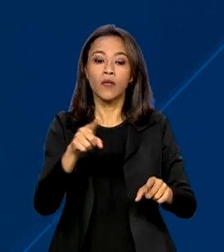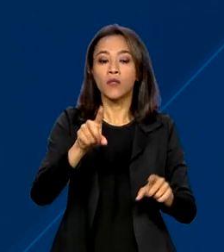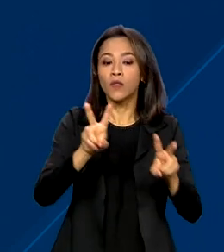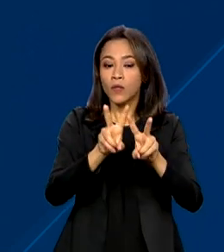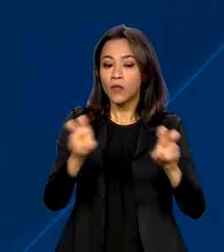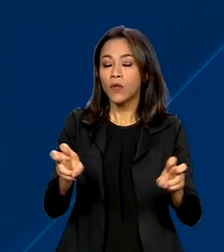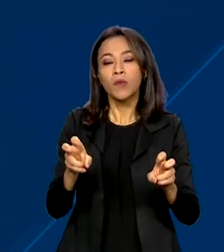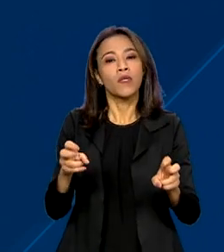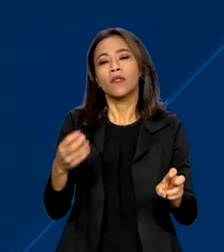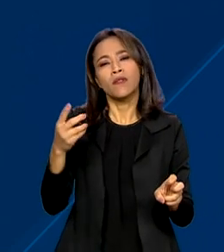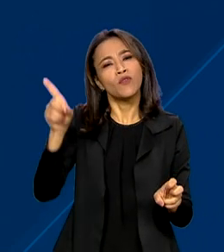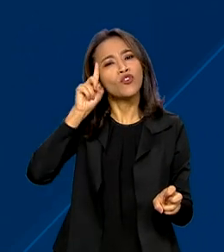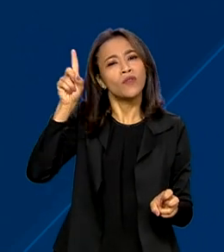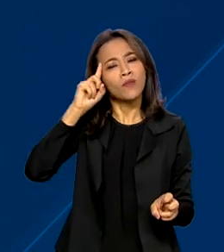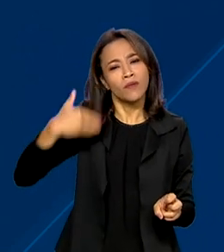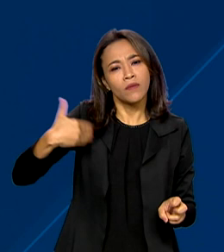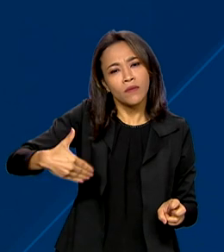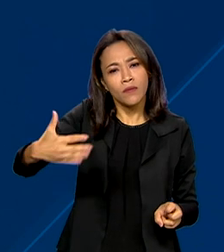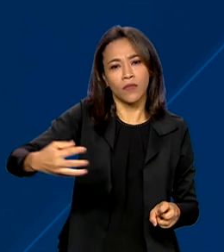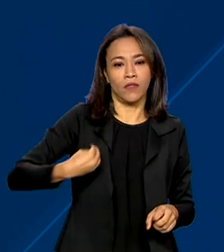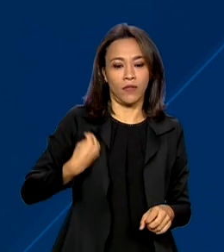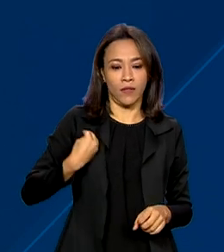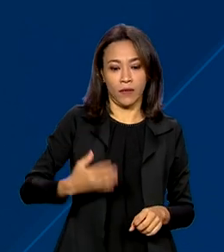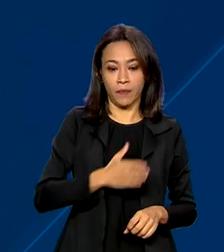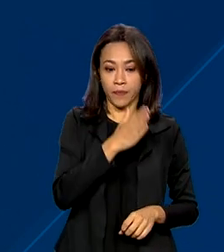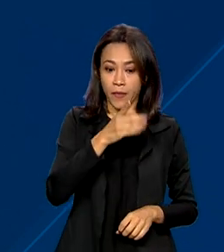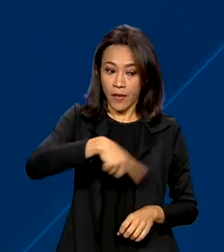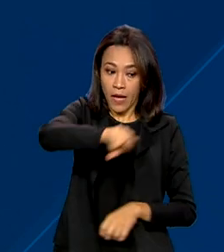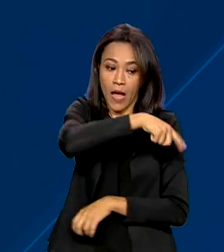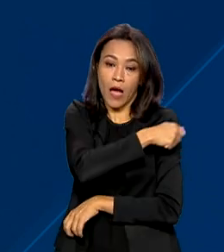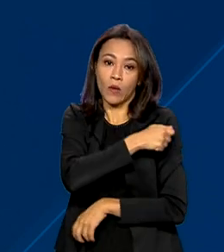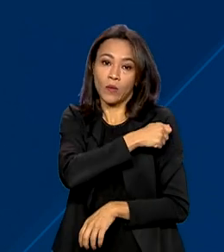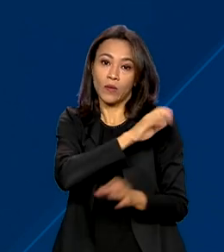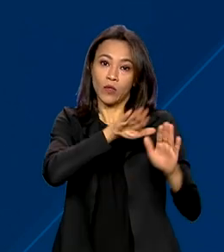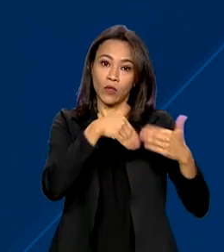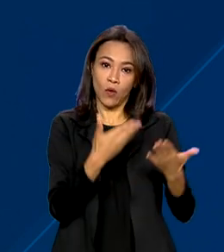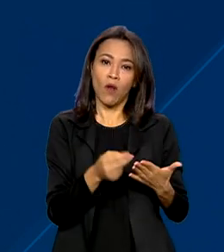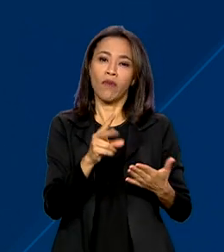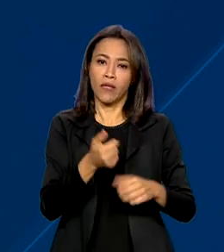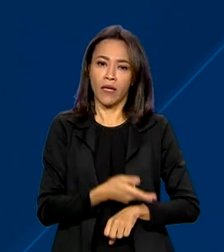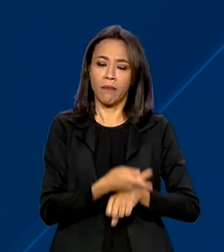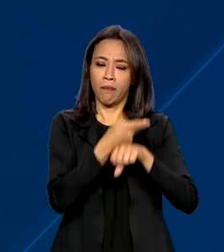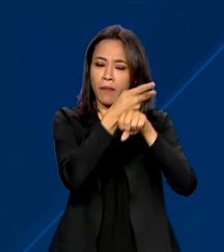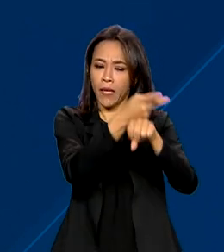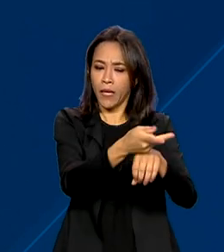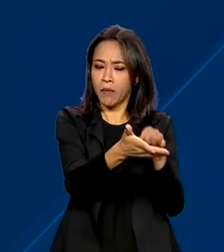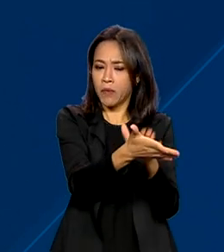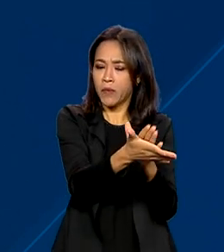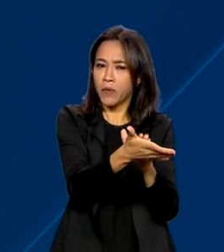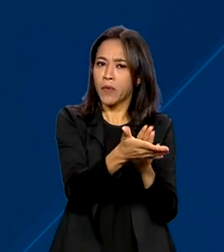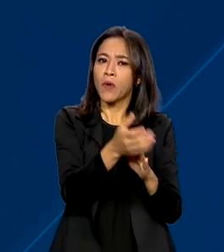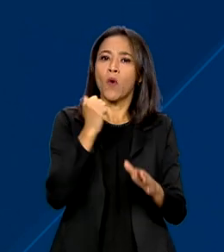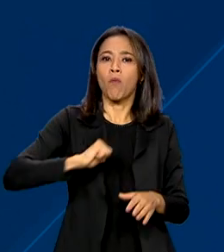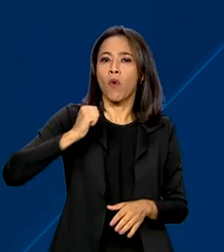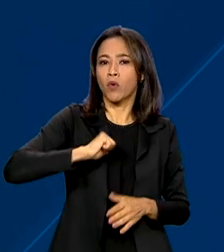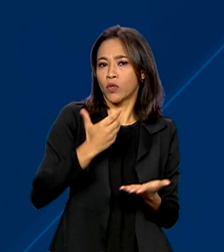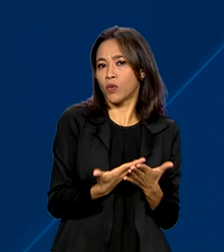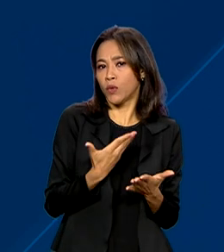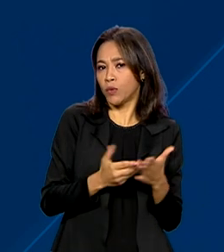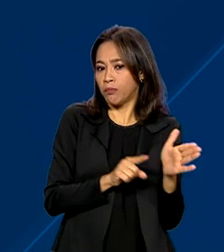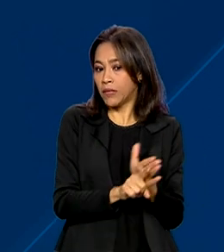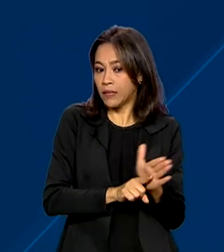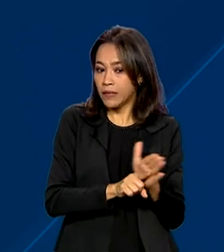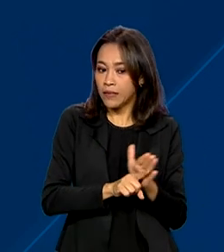rotina das pessoas. Alunos de escolas públicas serão premiados com bolsa de iniciação científica júnior,